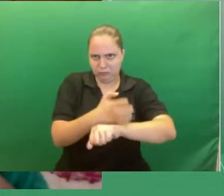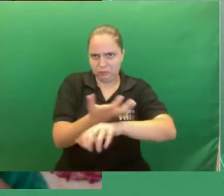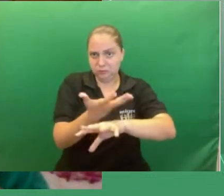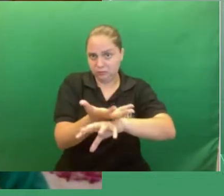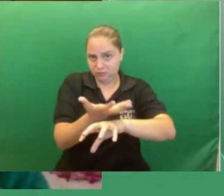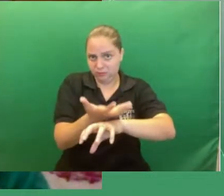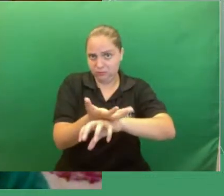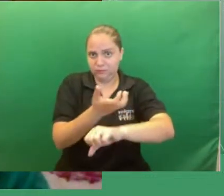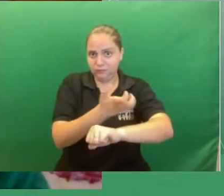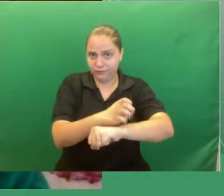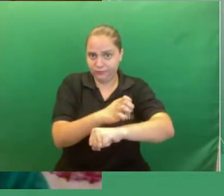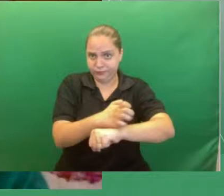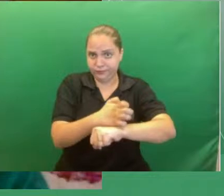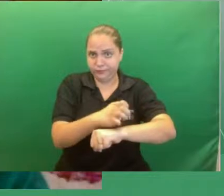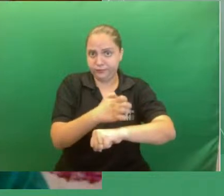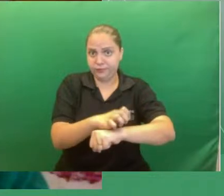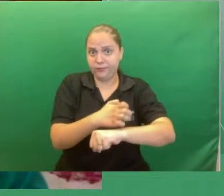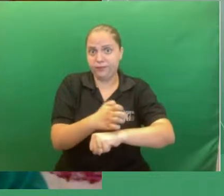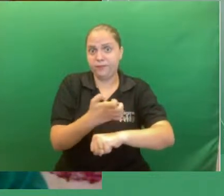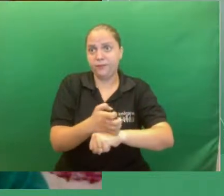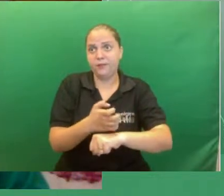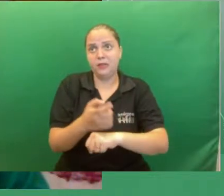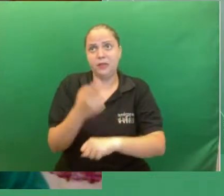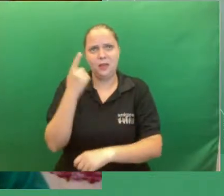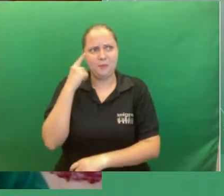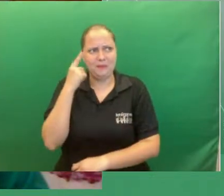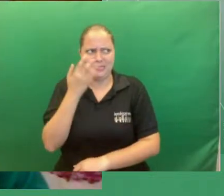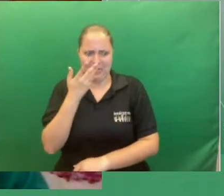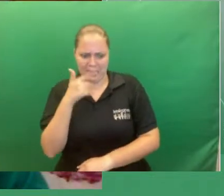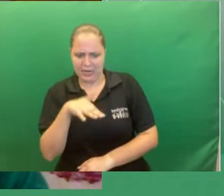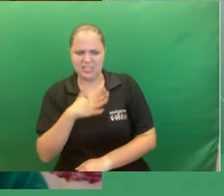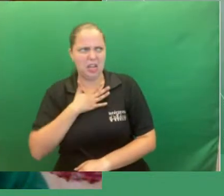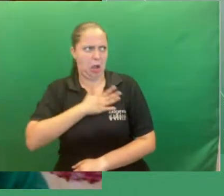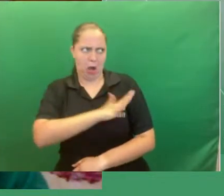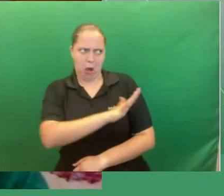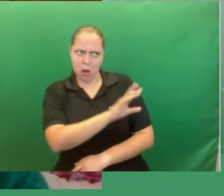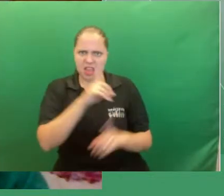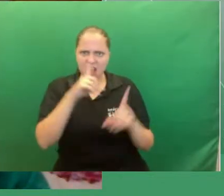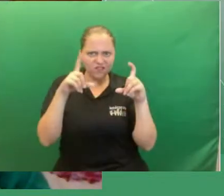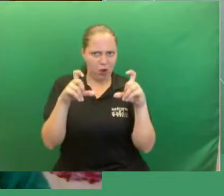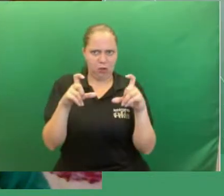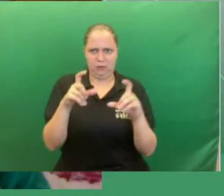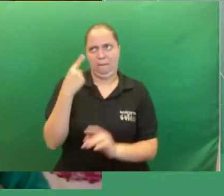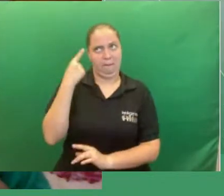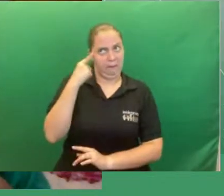na escola eu fiquei com muito receio das crianças não gostarem de fotografia mas aí